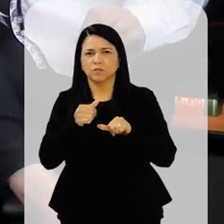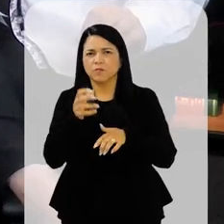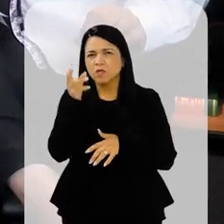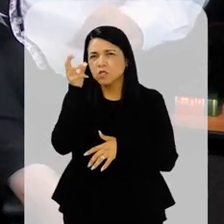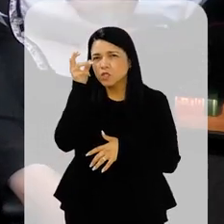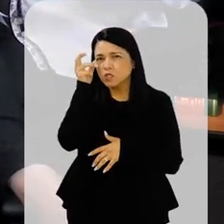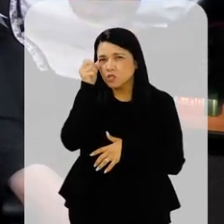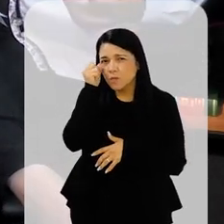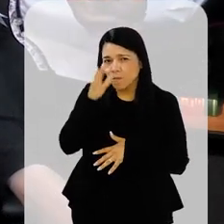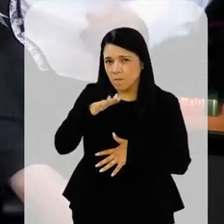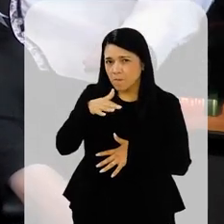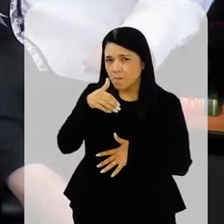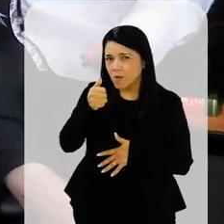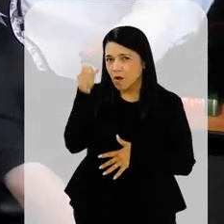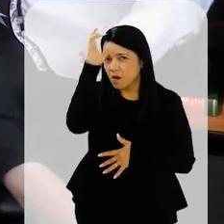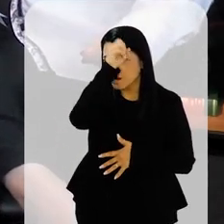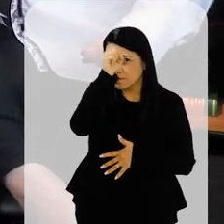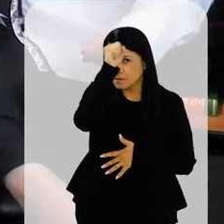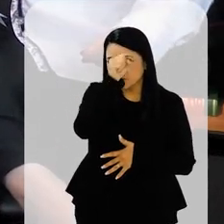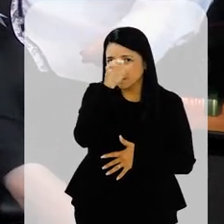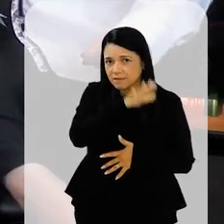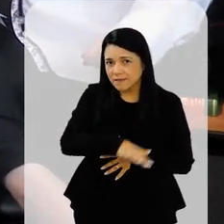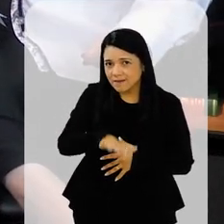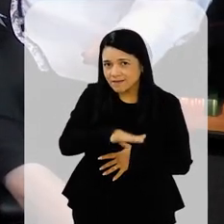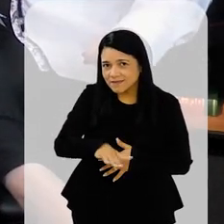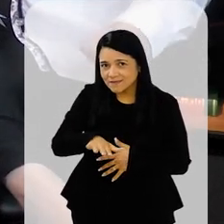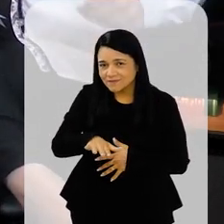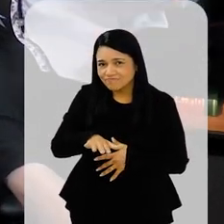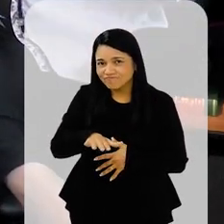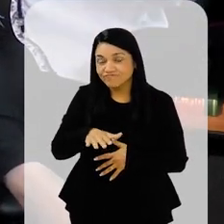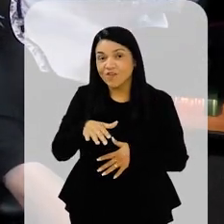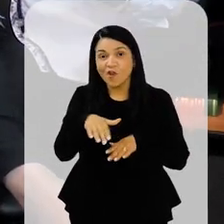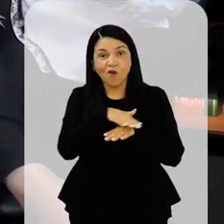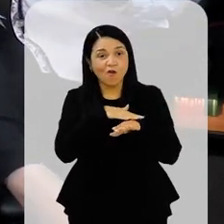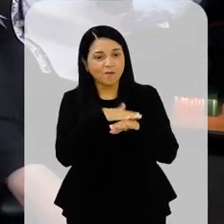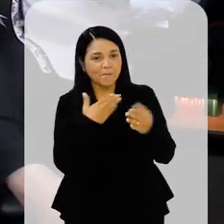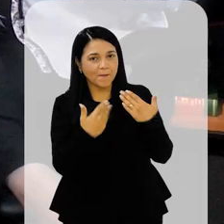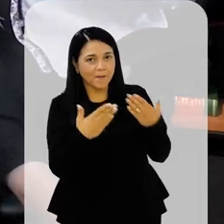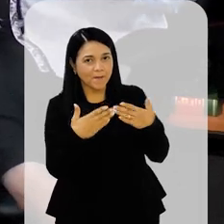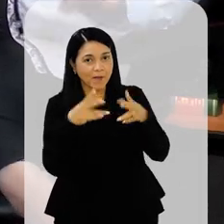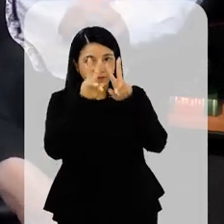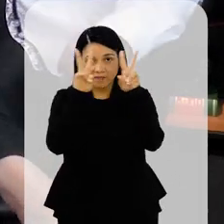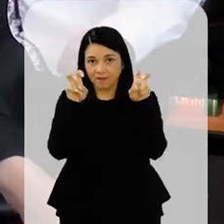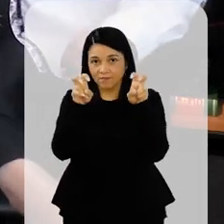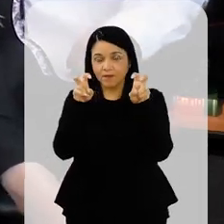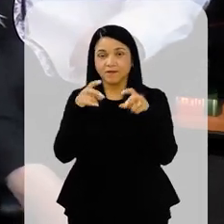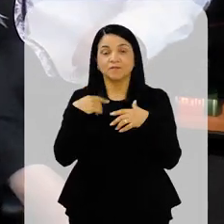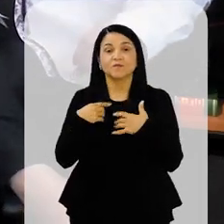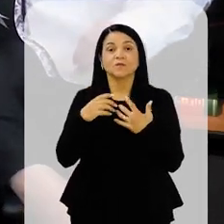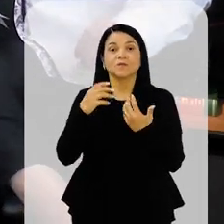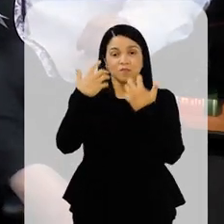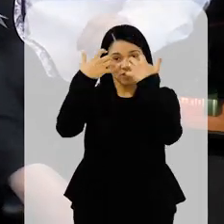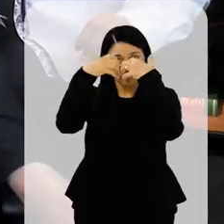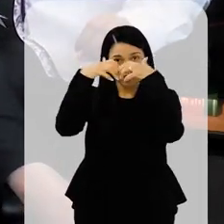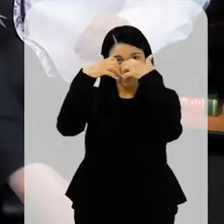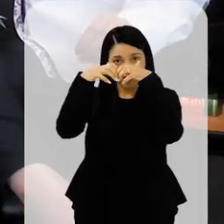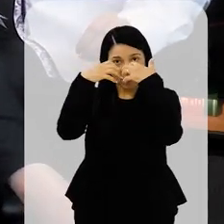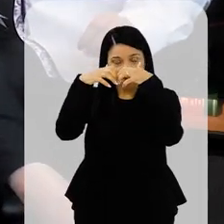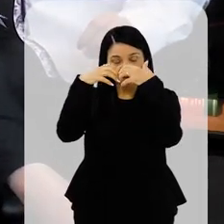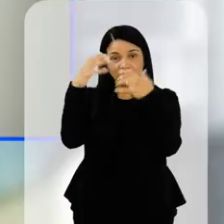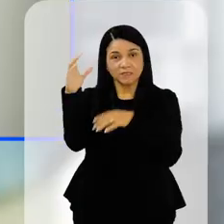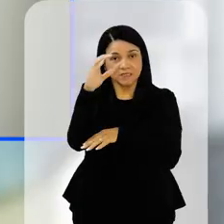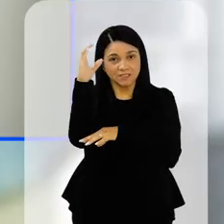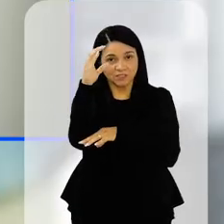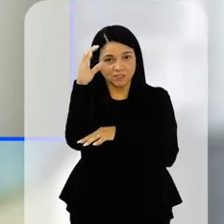uma soneca melhora o aprendizado das crianças? Para conversar sobre esse tema, eu recebo o neurocientista Siddhartha